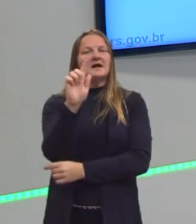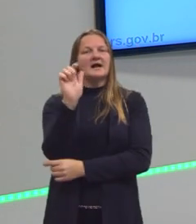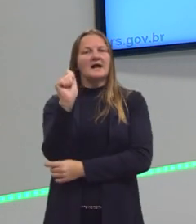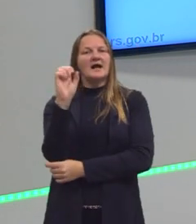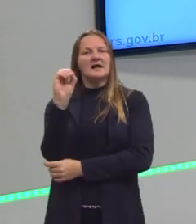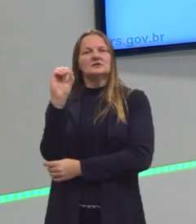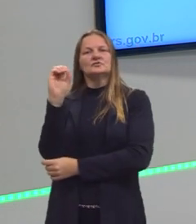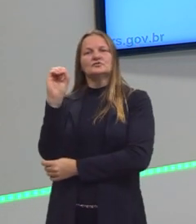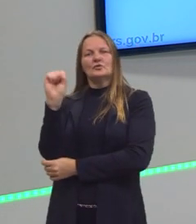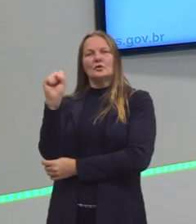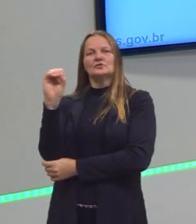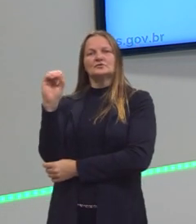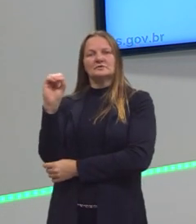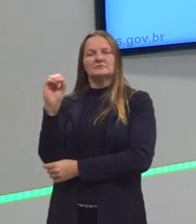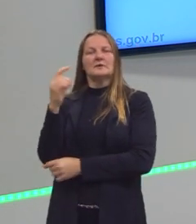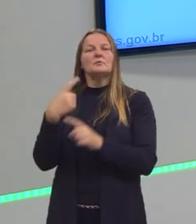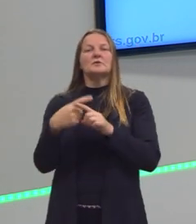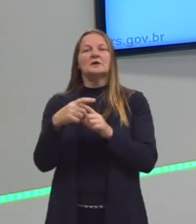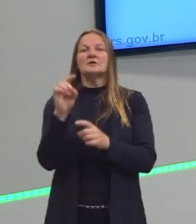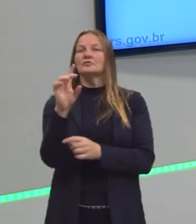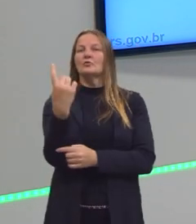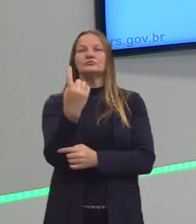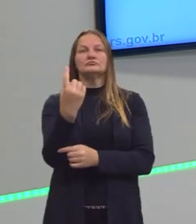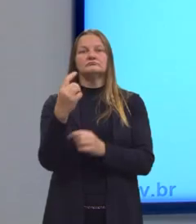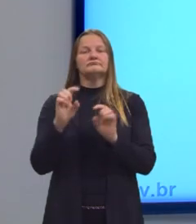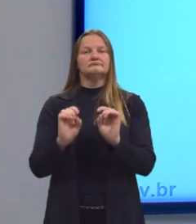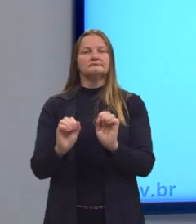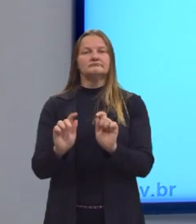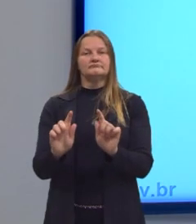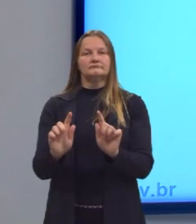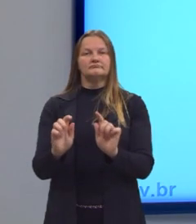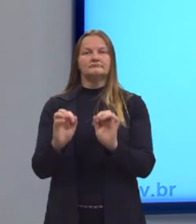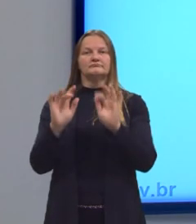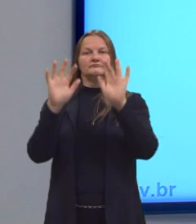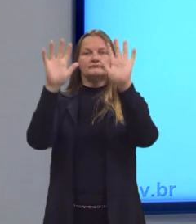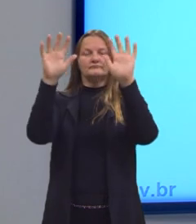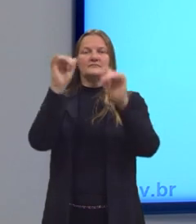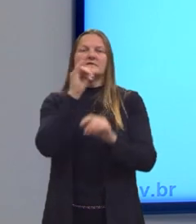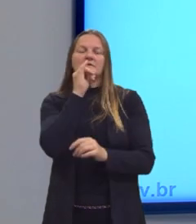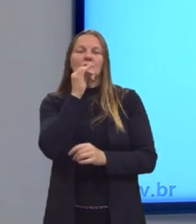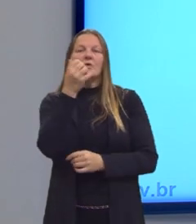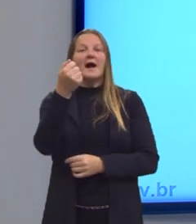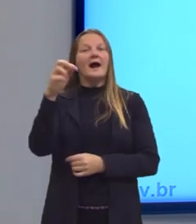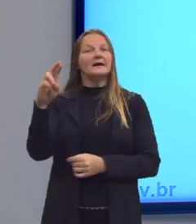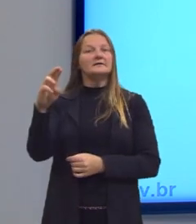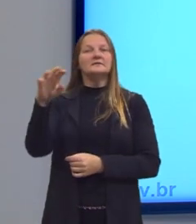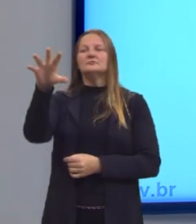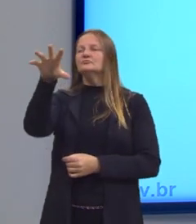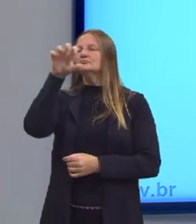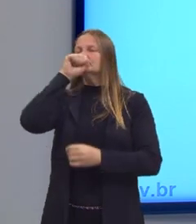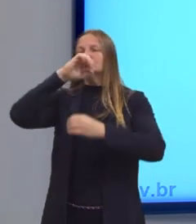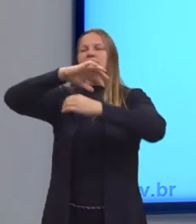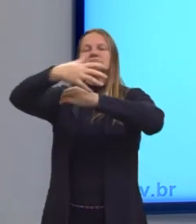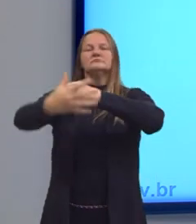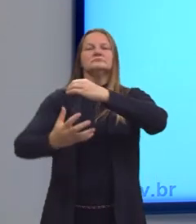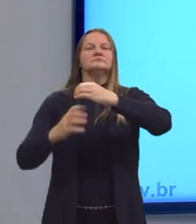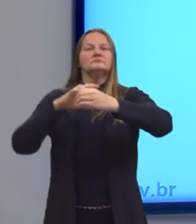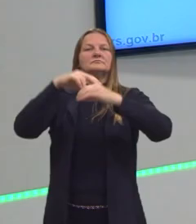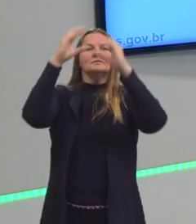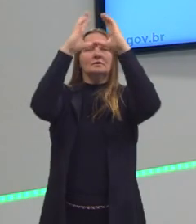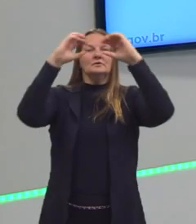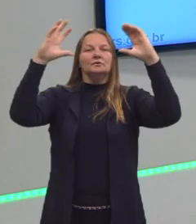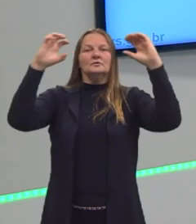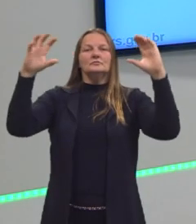Porque ela é uma mistura homogênea. E como exemplo, eu trouxe o ar atmosférico. Aqui o céu com nuvens, né? É o ar